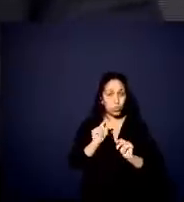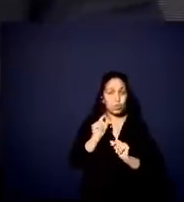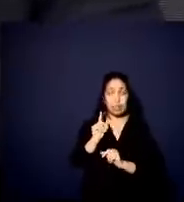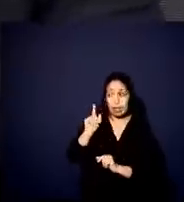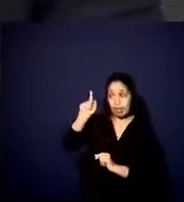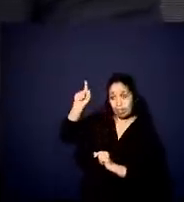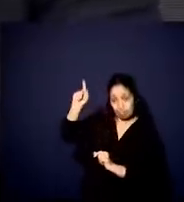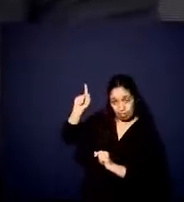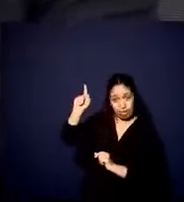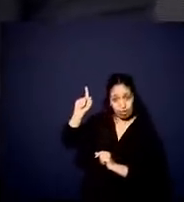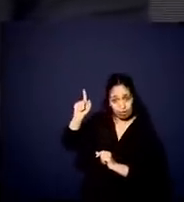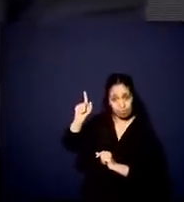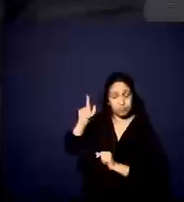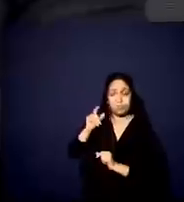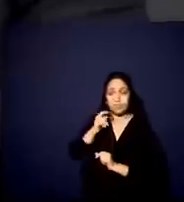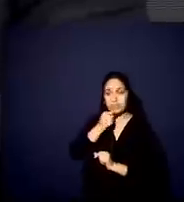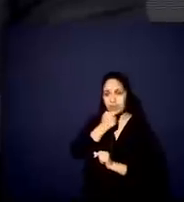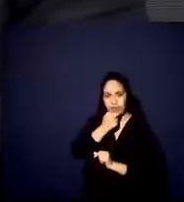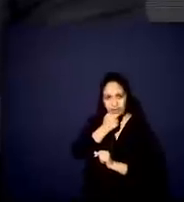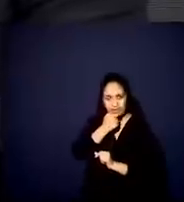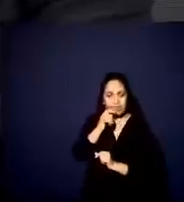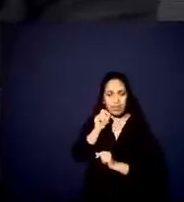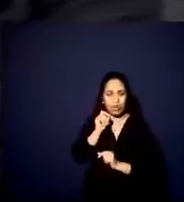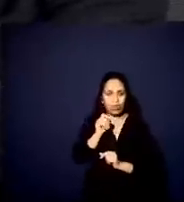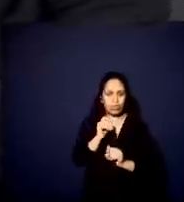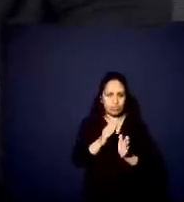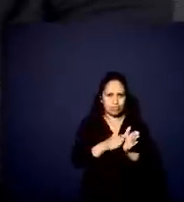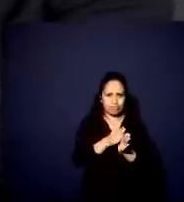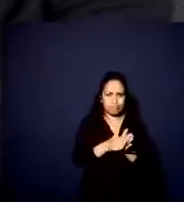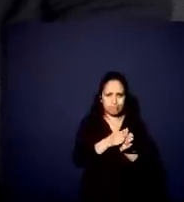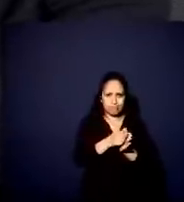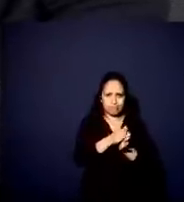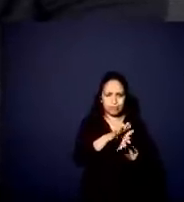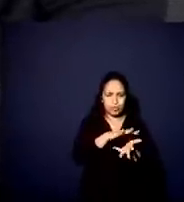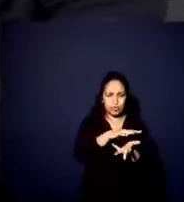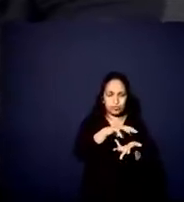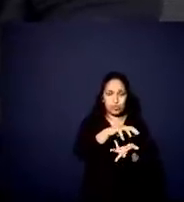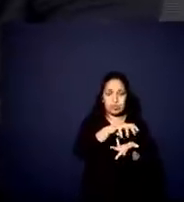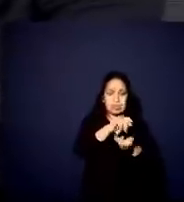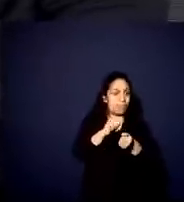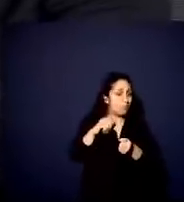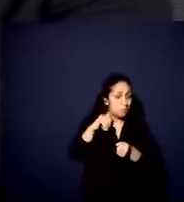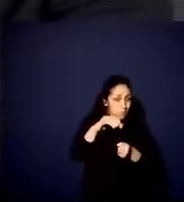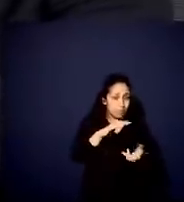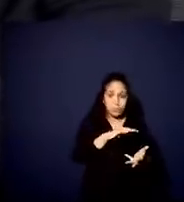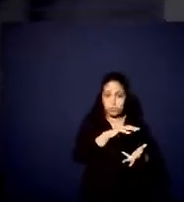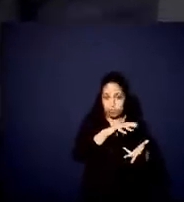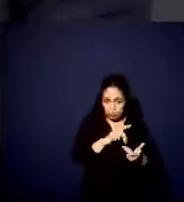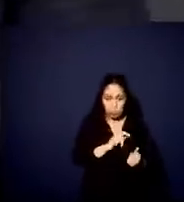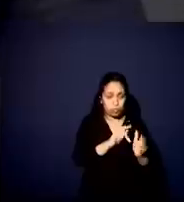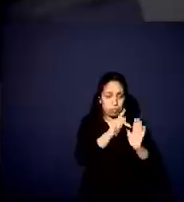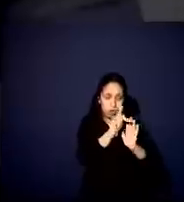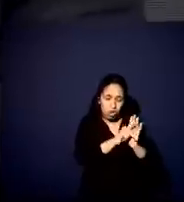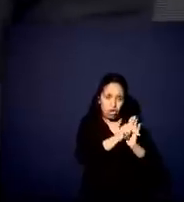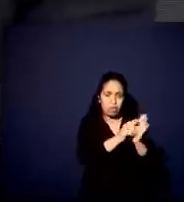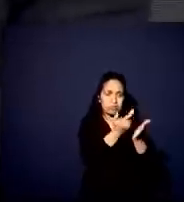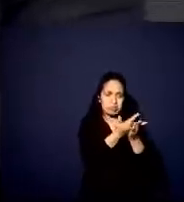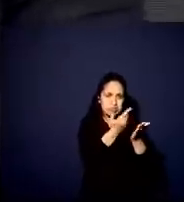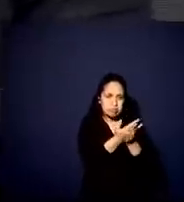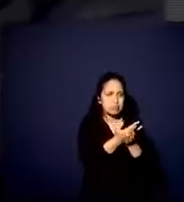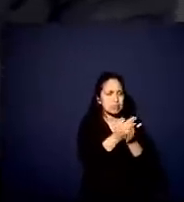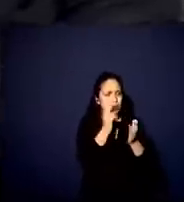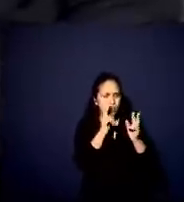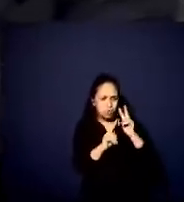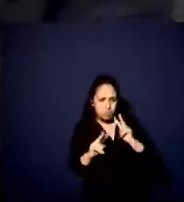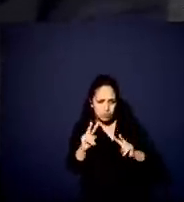o projeto férreo mais sustentável do mundo. Então, nós fizemos todos os projetos executivos, o projeto de estudo e viabilidade técnica,